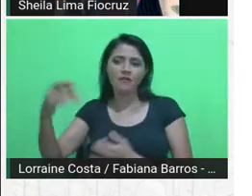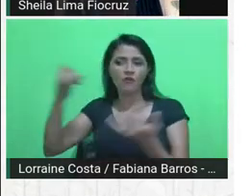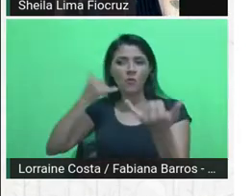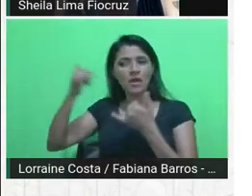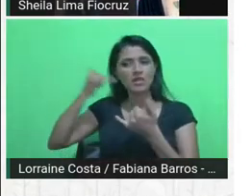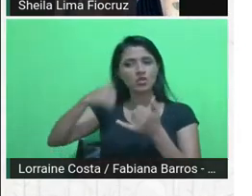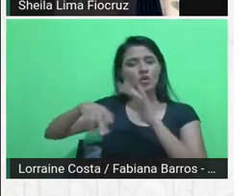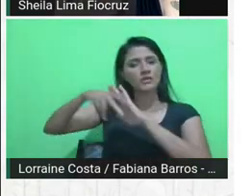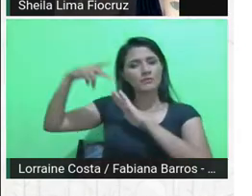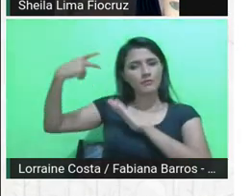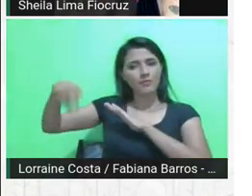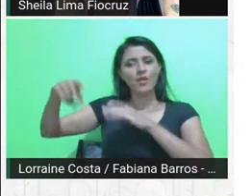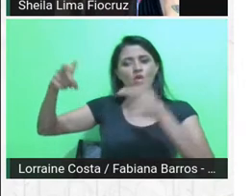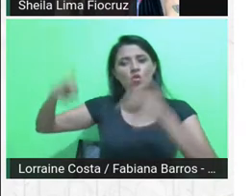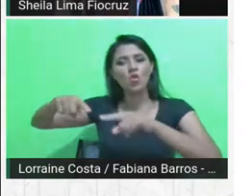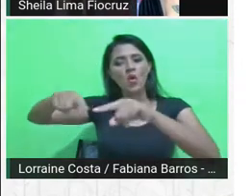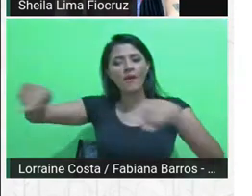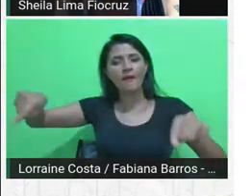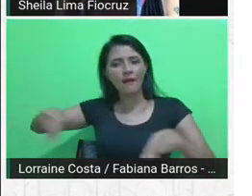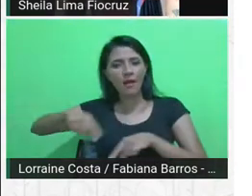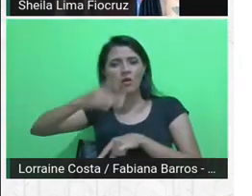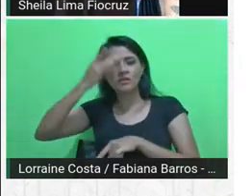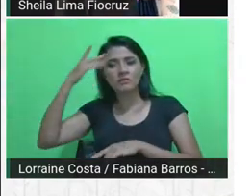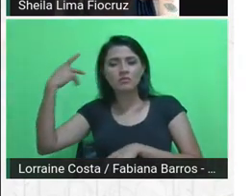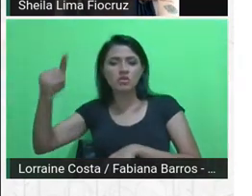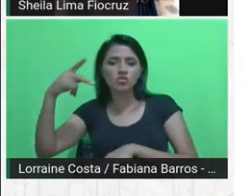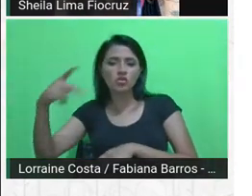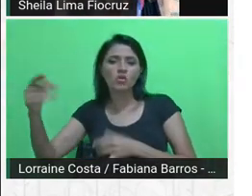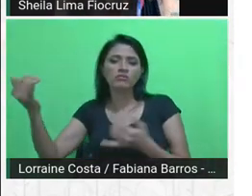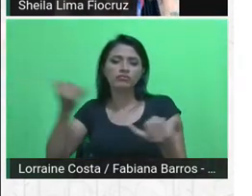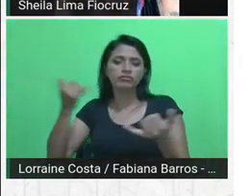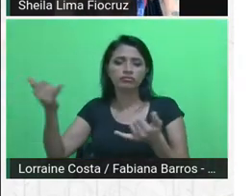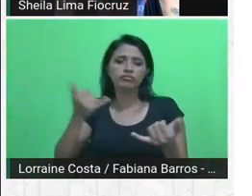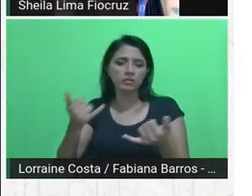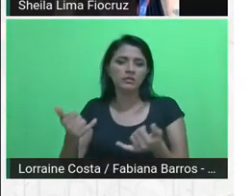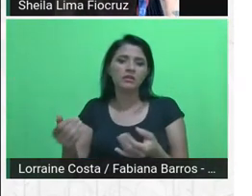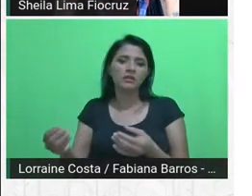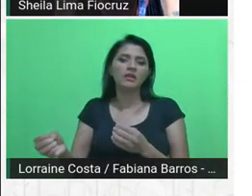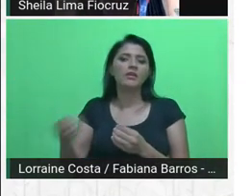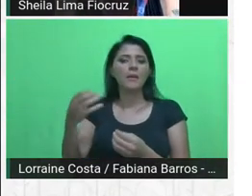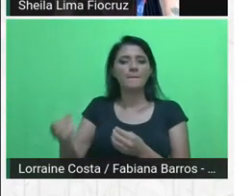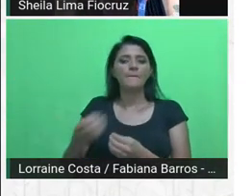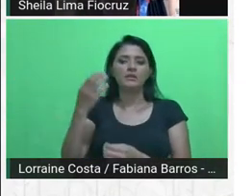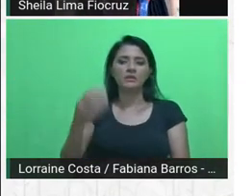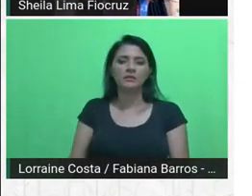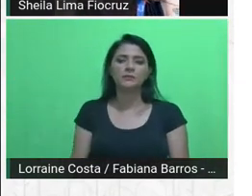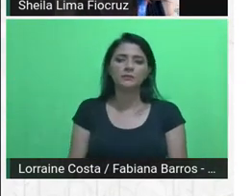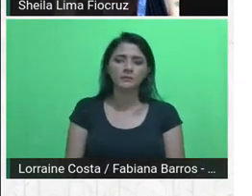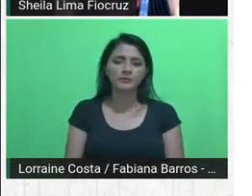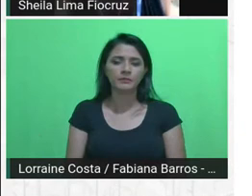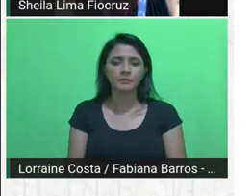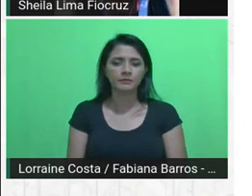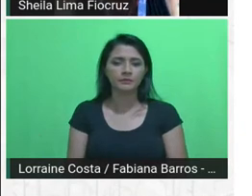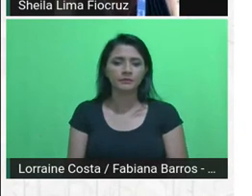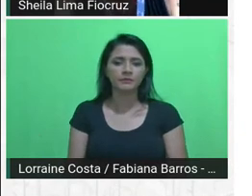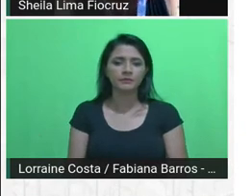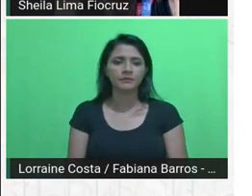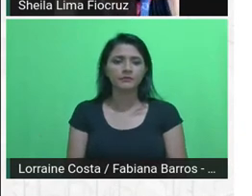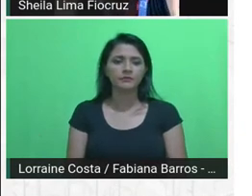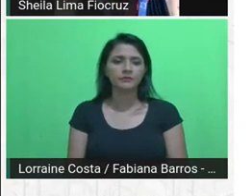atores sociais, para alimentar essa sala. Pode passar. Bom,